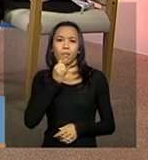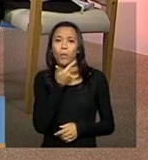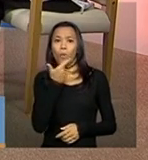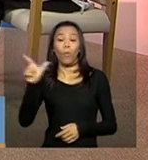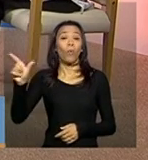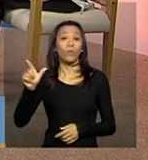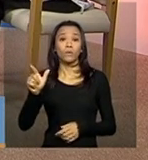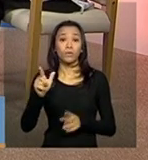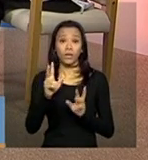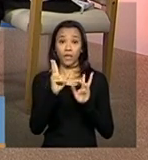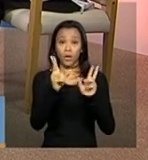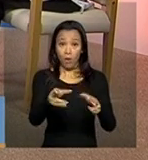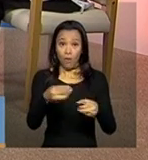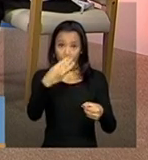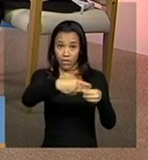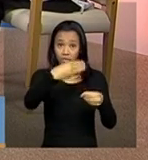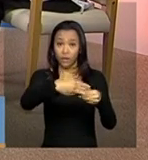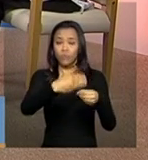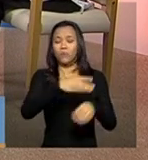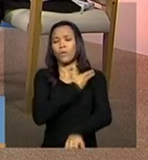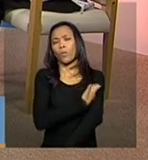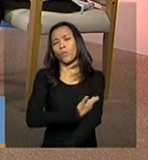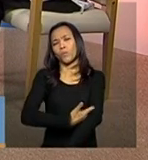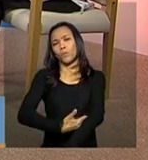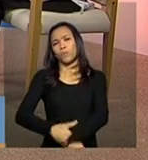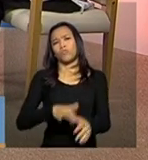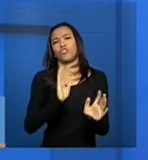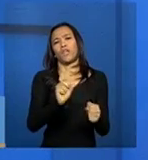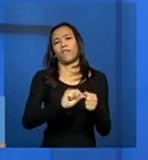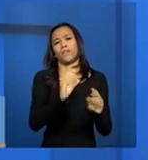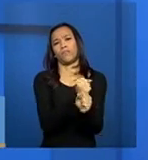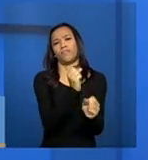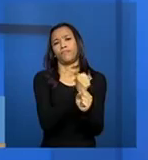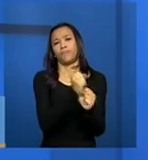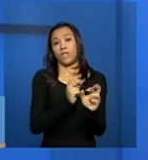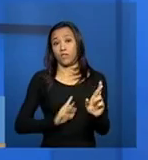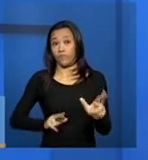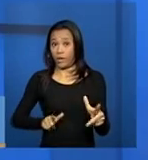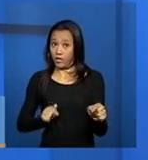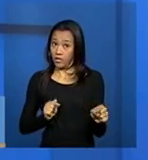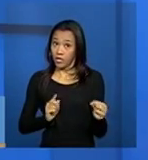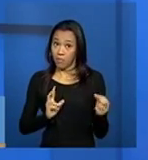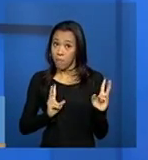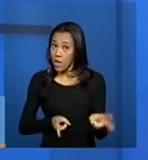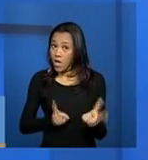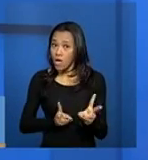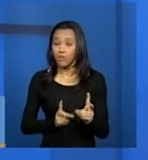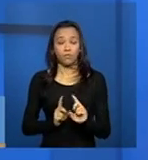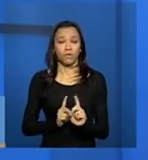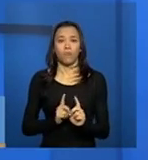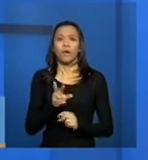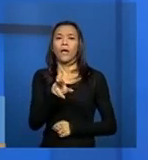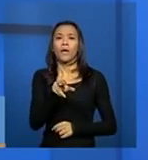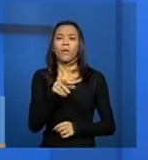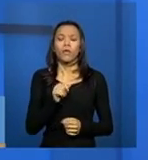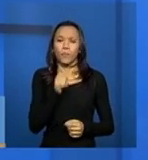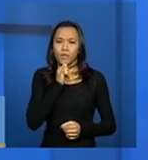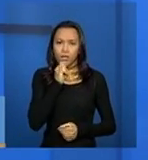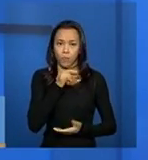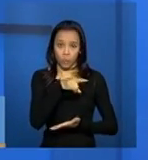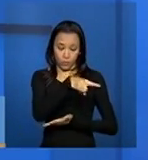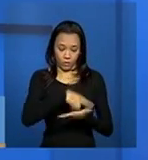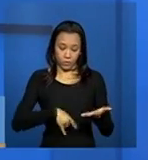conta que a Prefeitura já está acostumada a fazer. Essa prestação ocorre todo ano por meio do preenchimento do